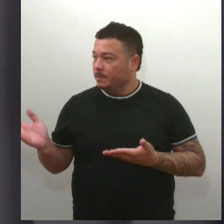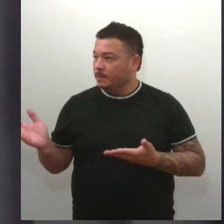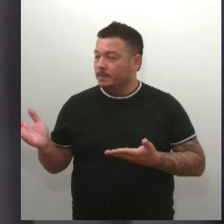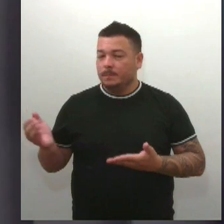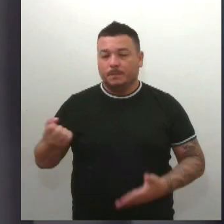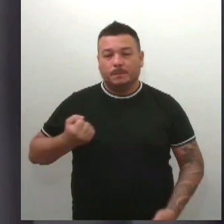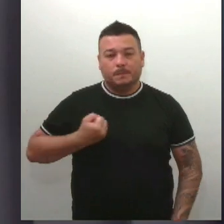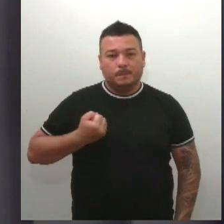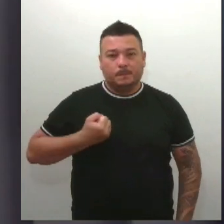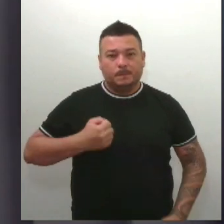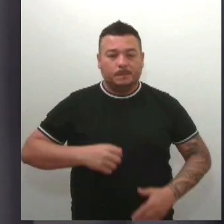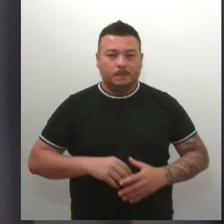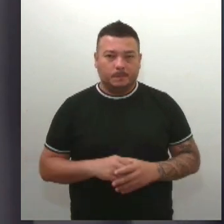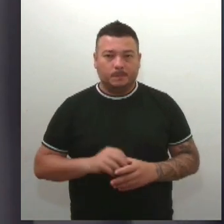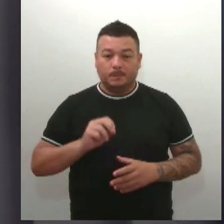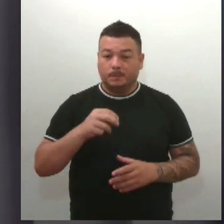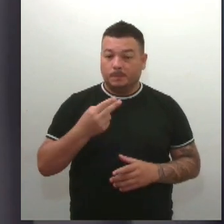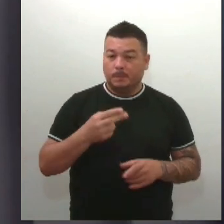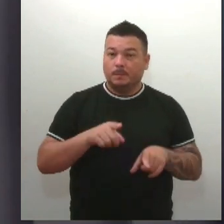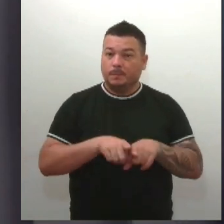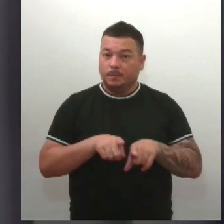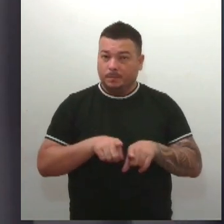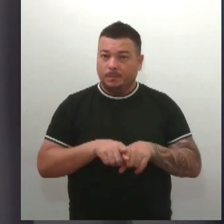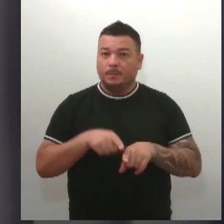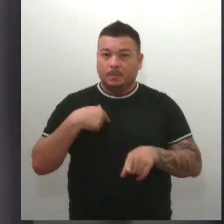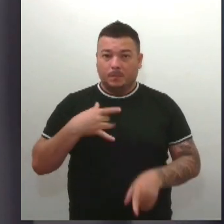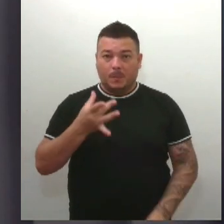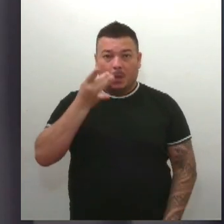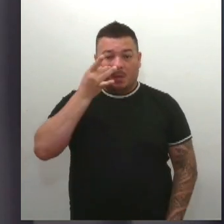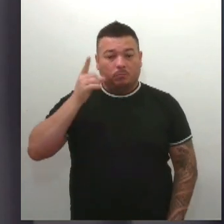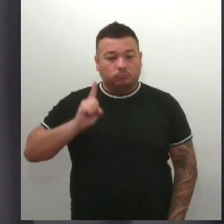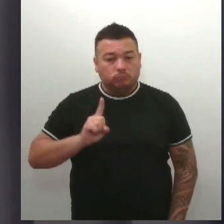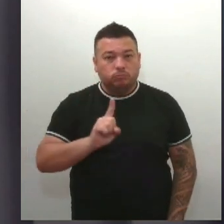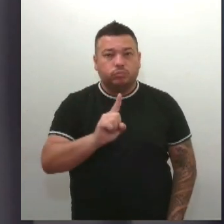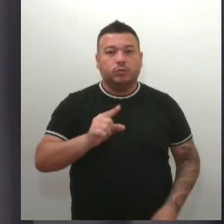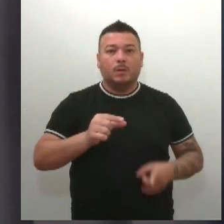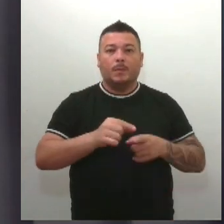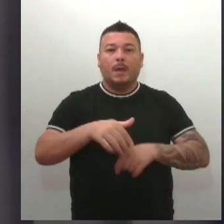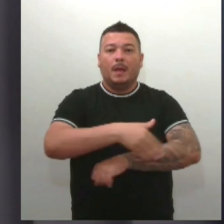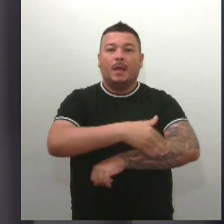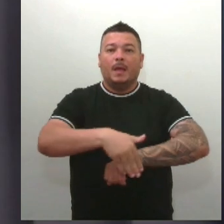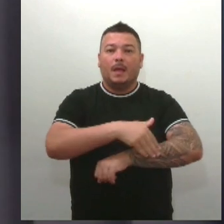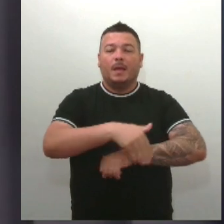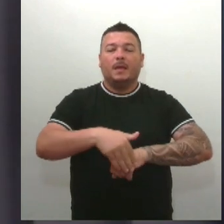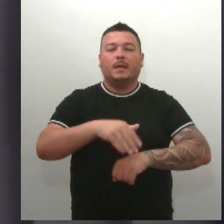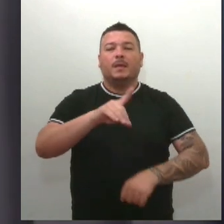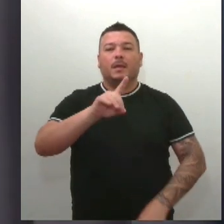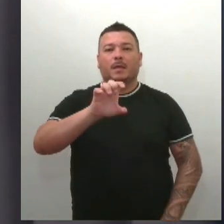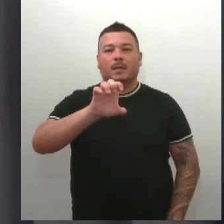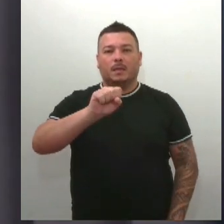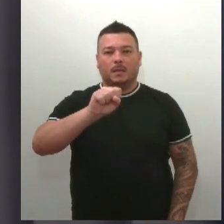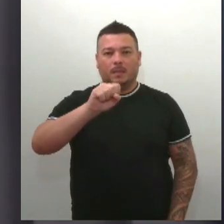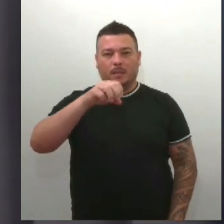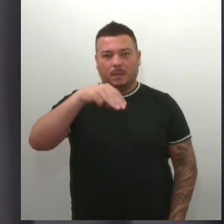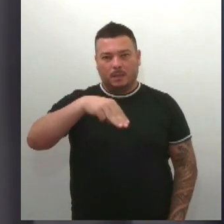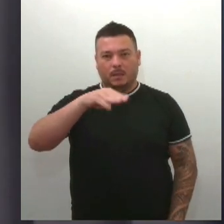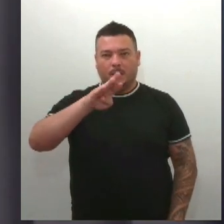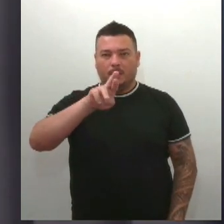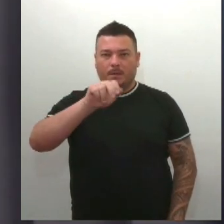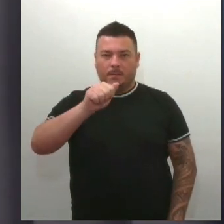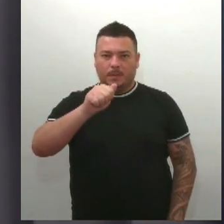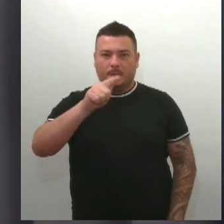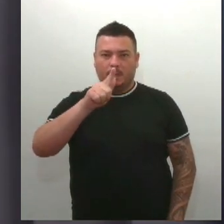ou ainda de forma presencial na Avenida Desembargador Mainá 445 no bairro Cirurgia